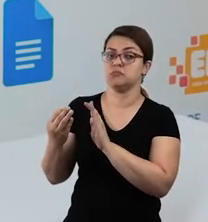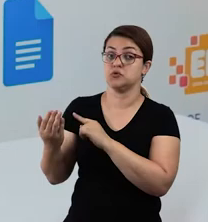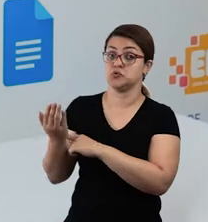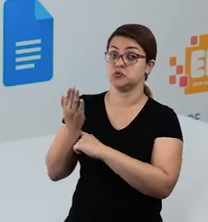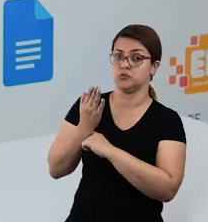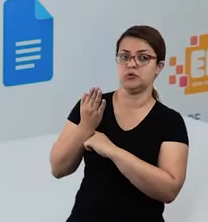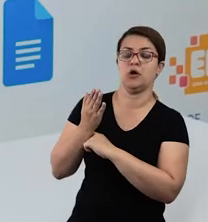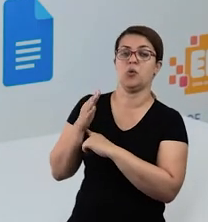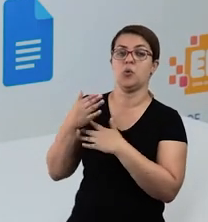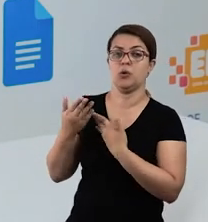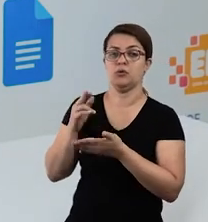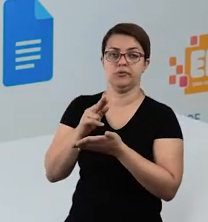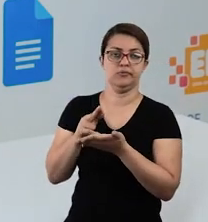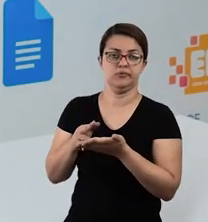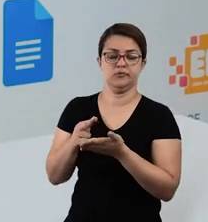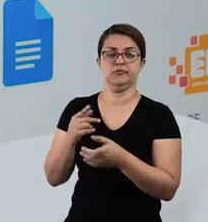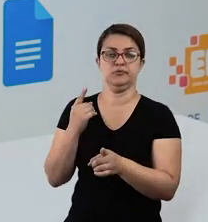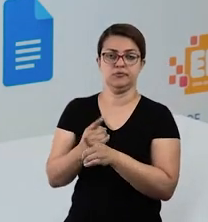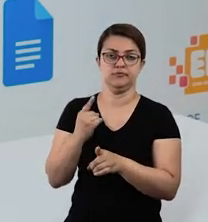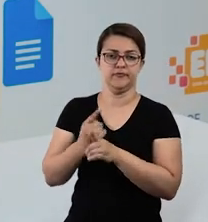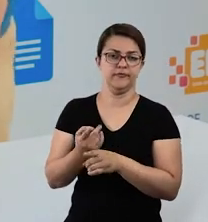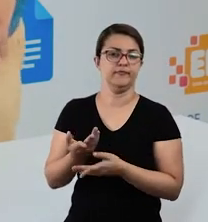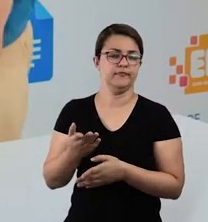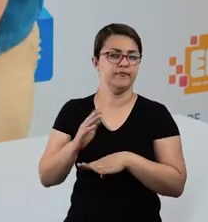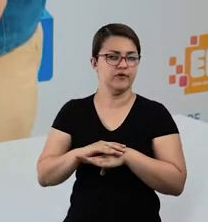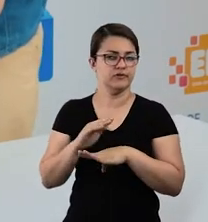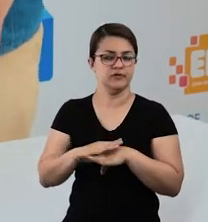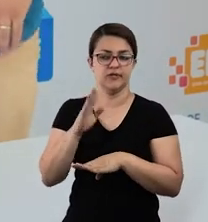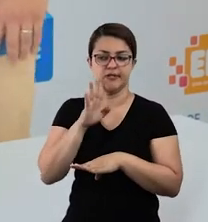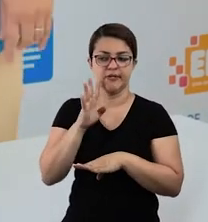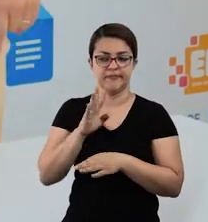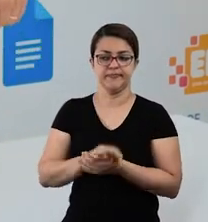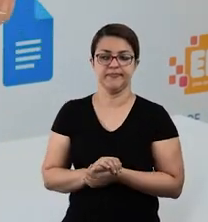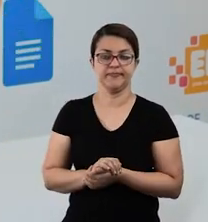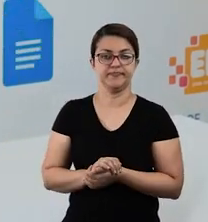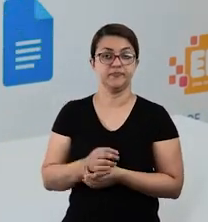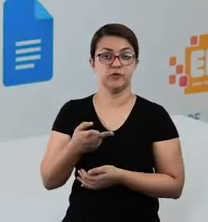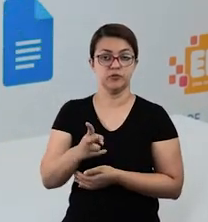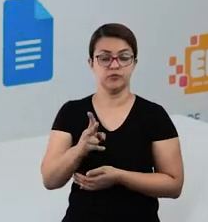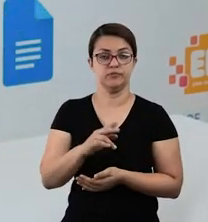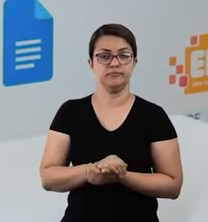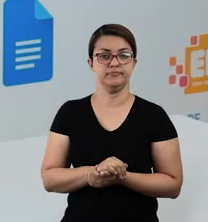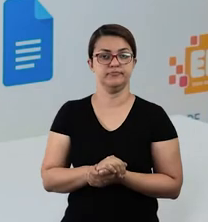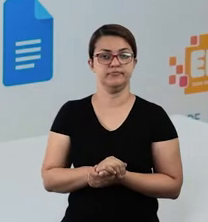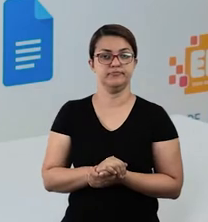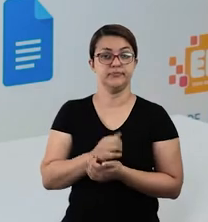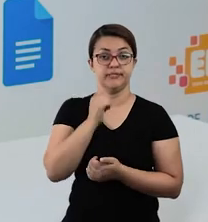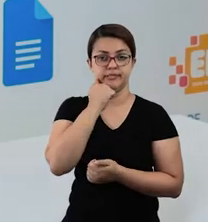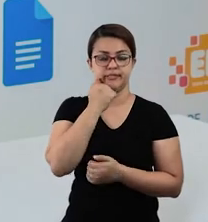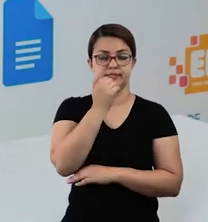caminhos que você seguiu. Ótimo? Façam que está muito bacana. Continuando. Ciências da natureza,